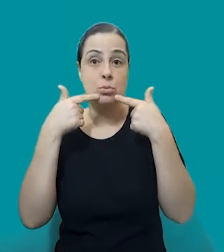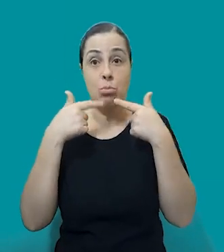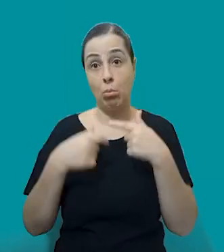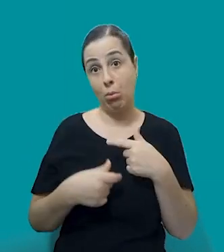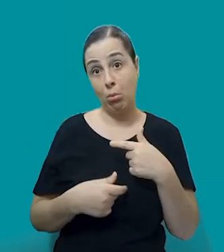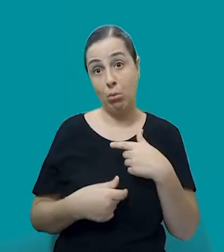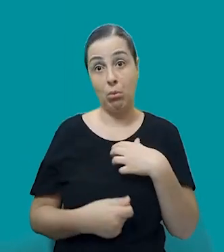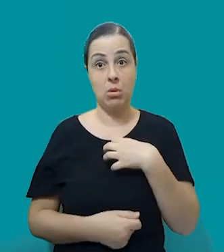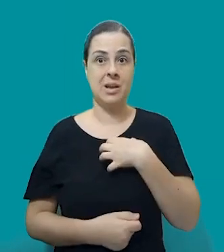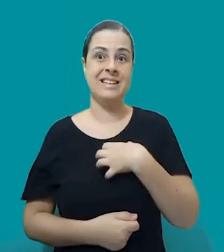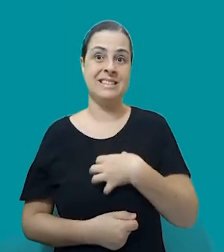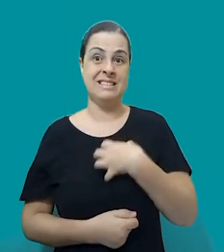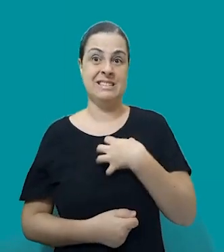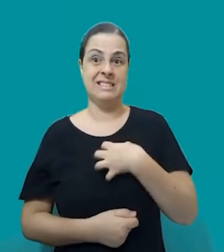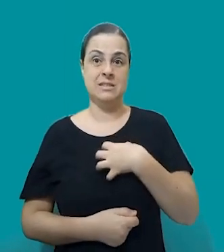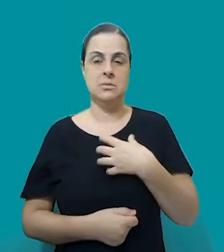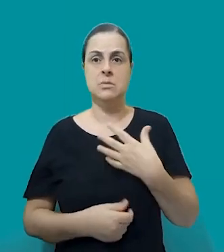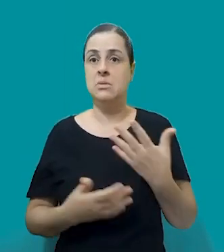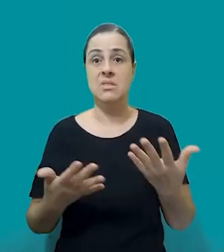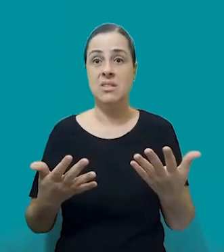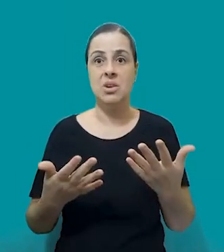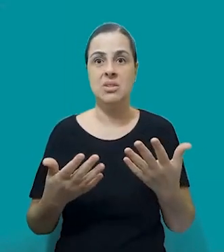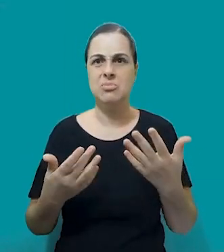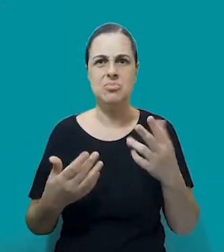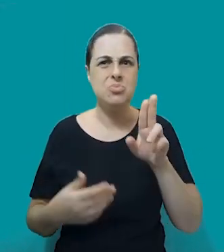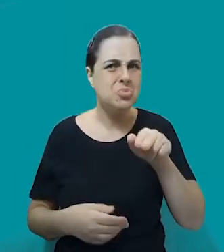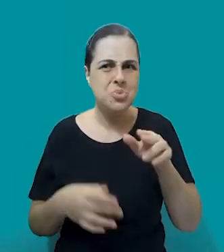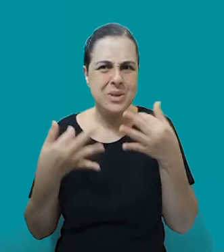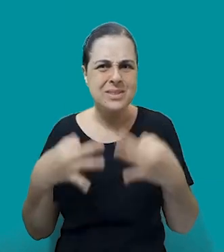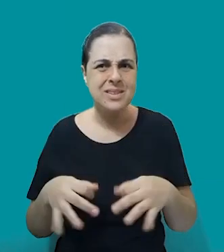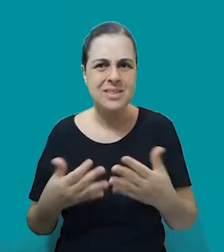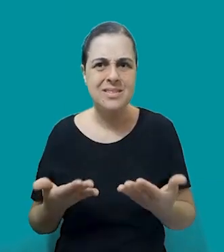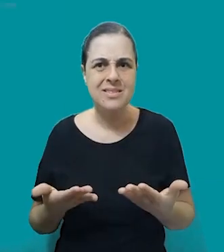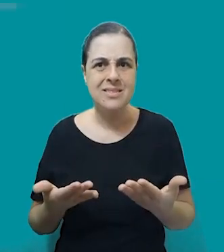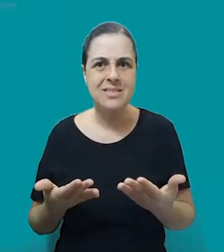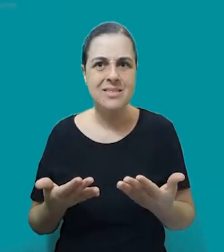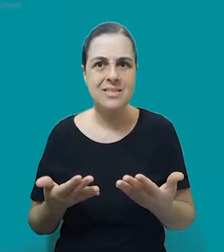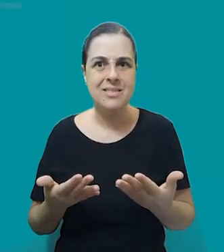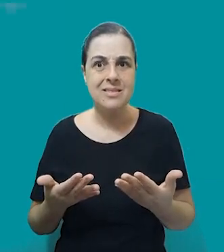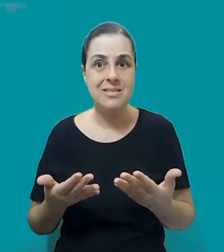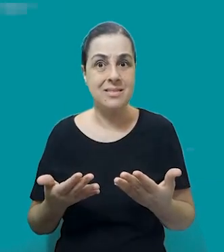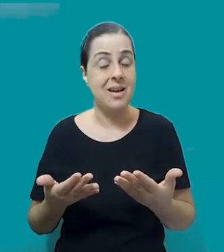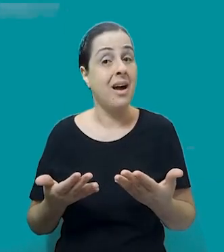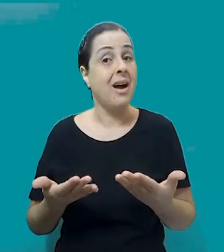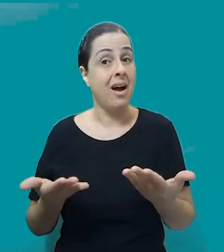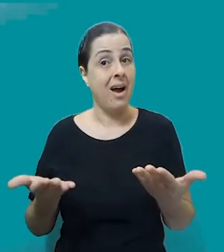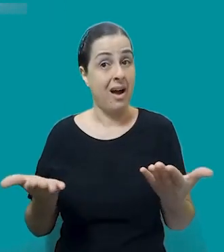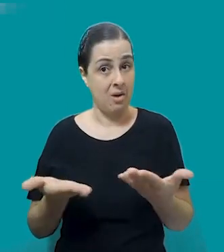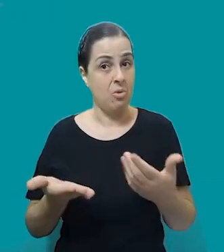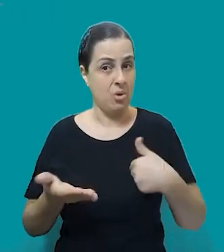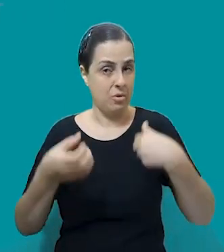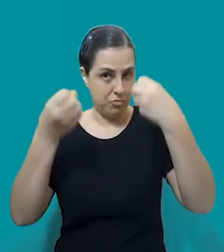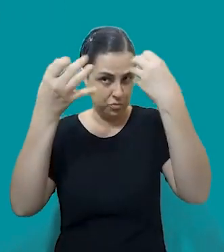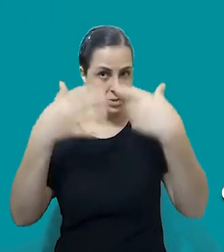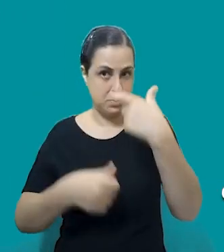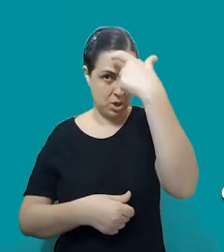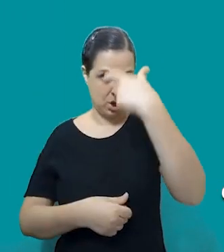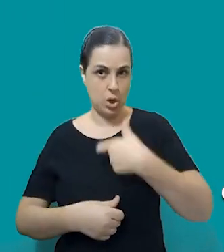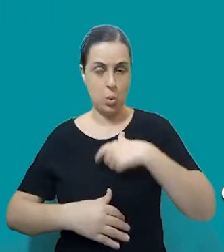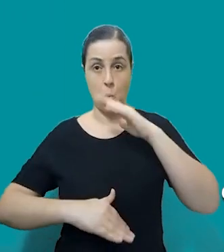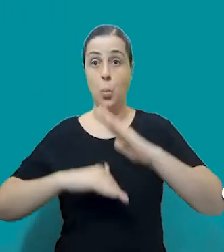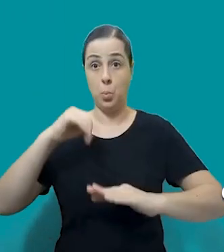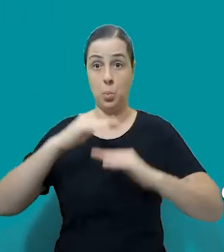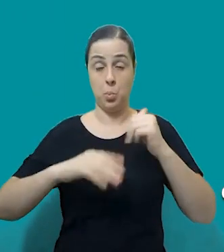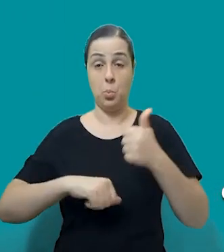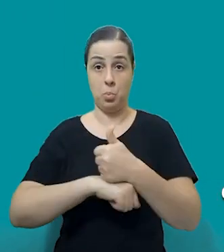realmente, isso, né? Eu tenho falado que, sim, agora nessa experiência de órgão colegiado no Ministério Público, eu